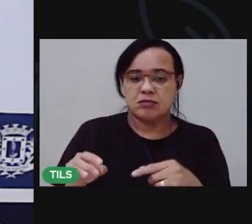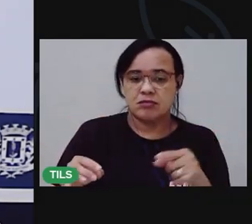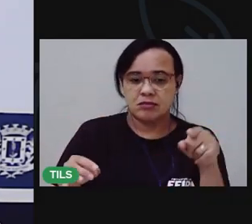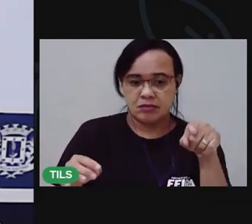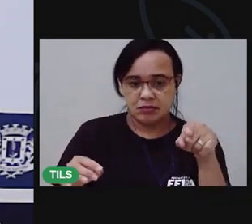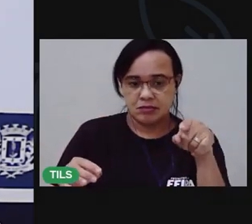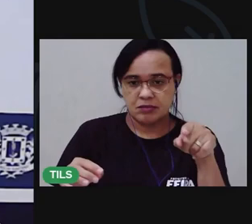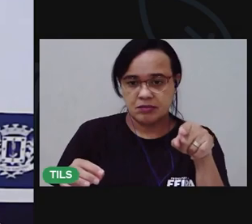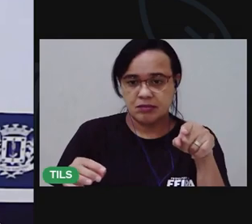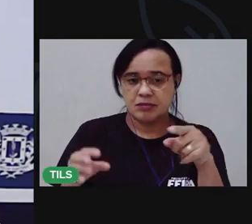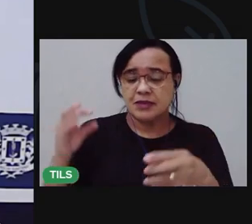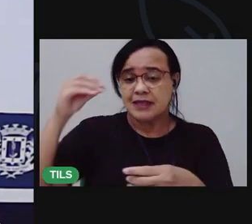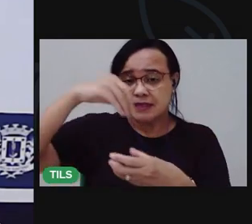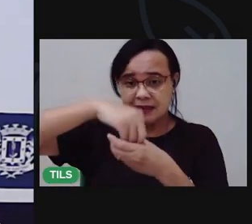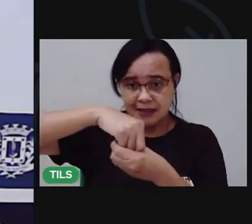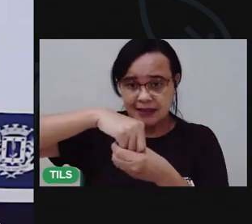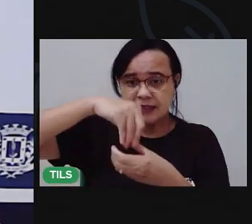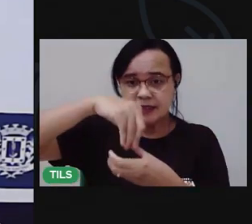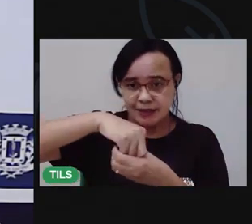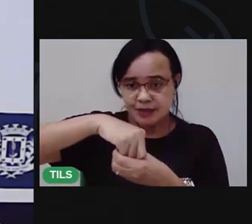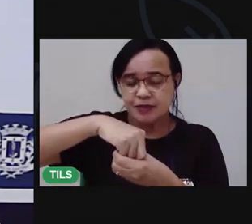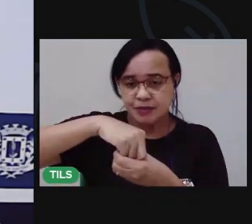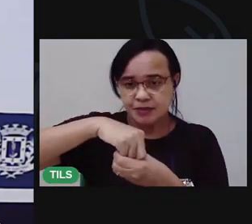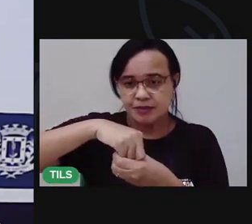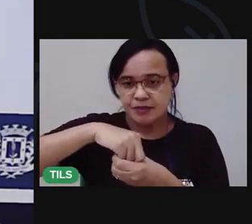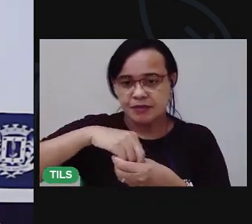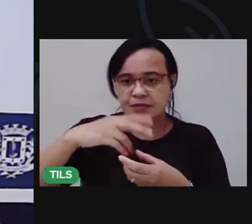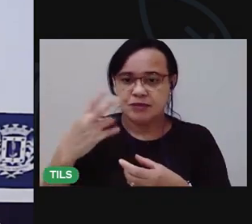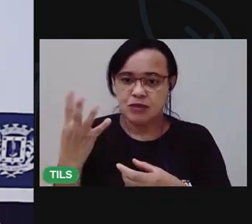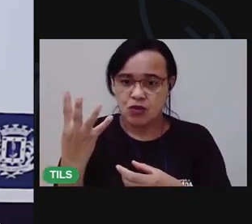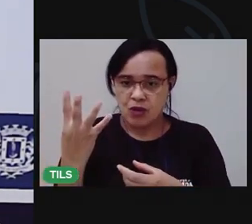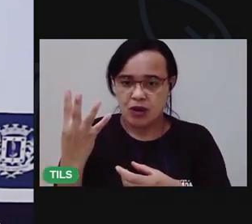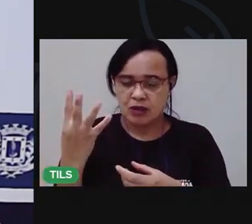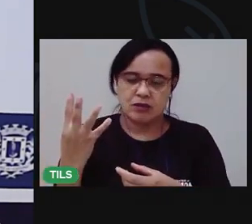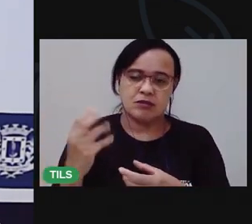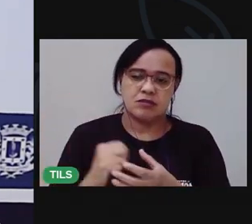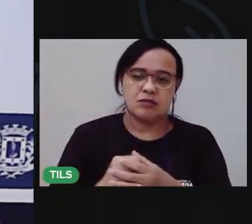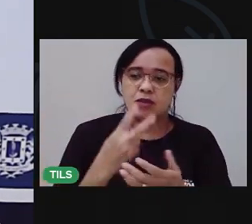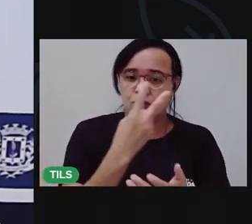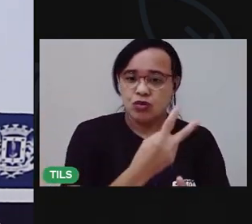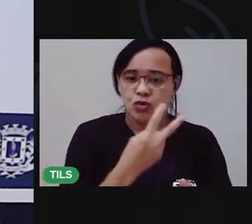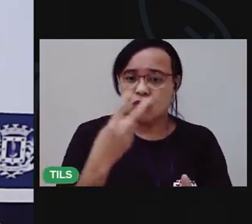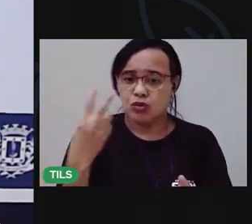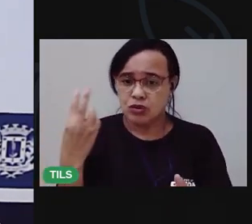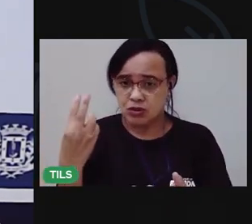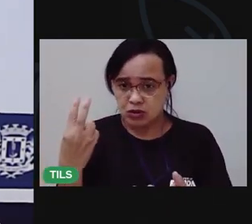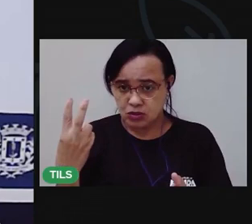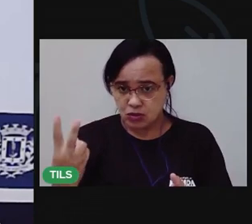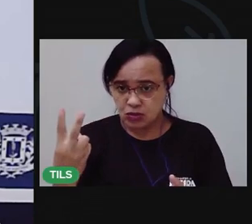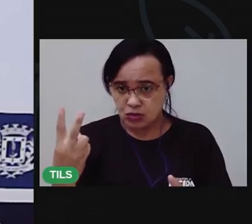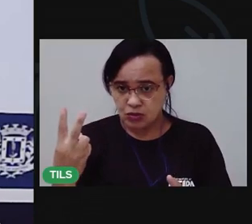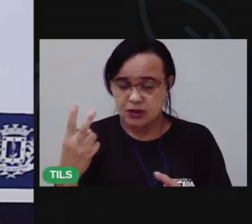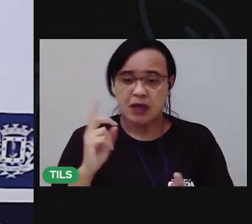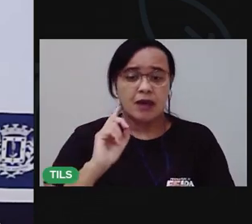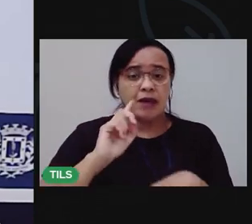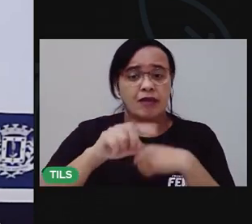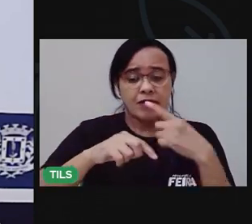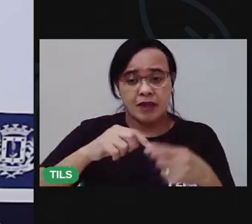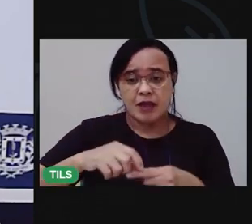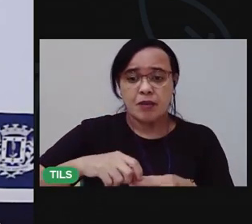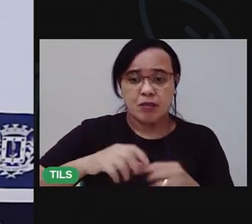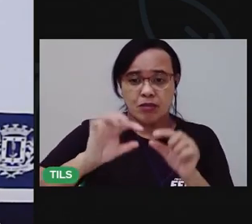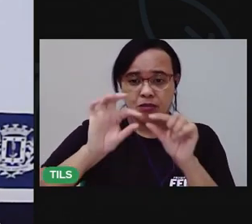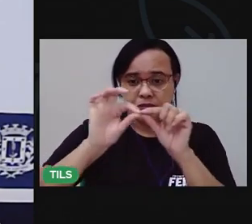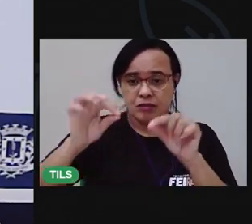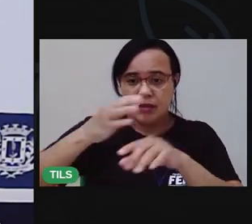dois do lado esquerdo. E aí, depois que você fizer esses furos, você vai pegar um